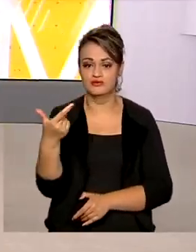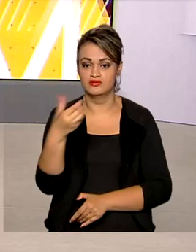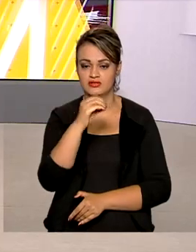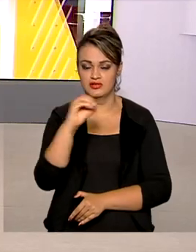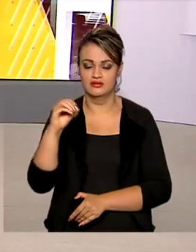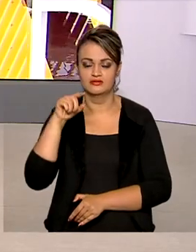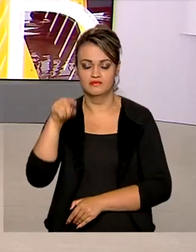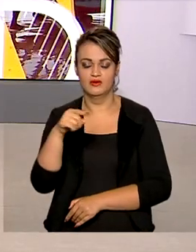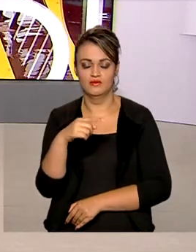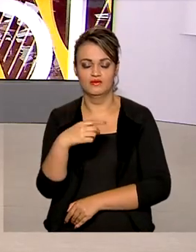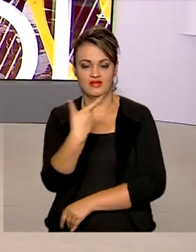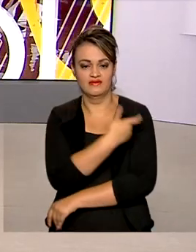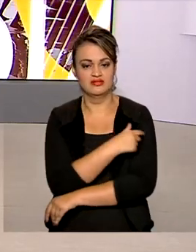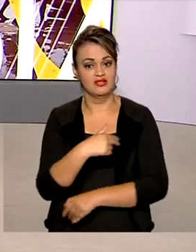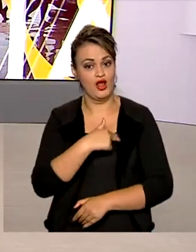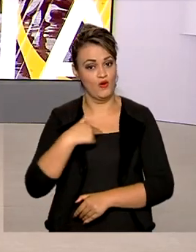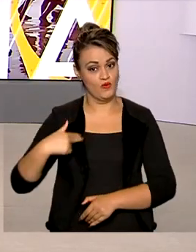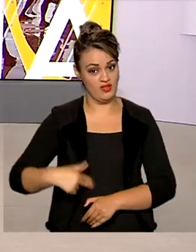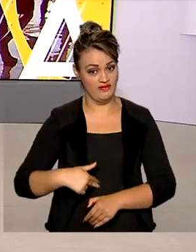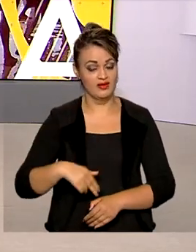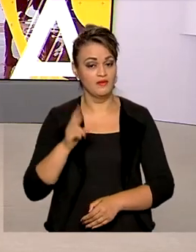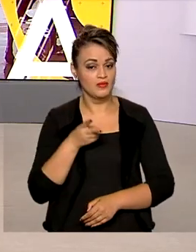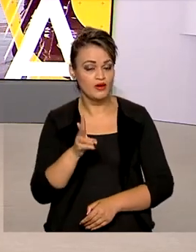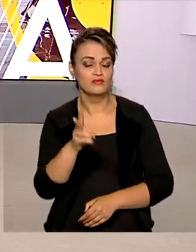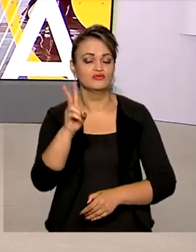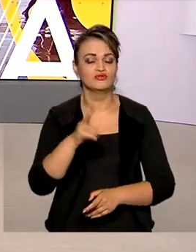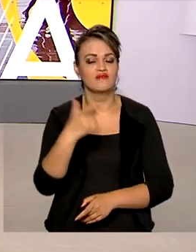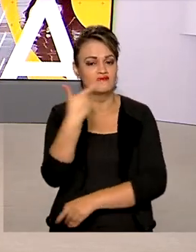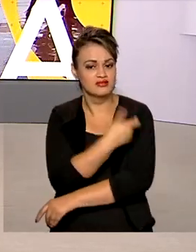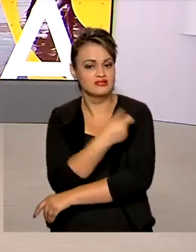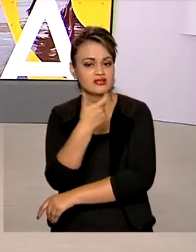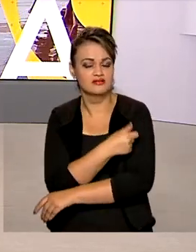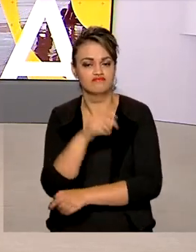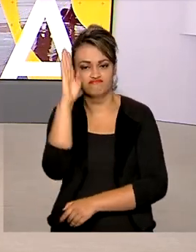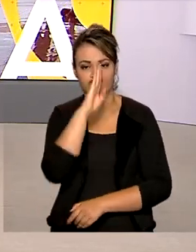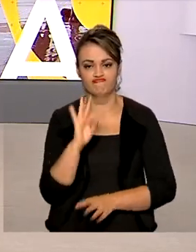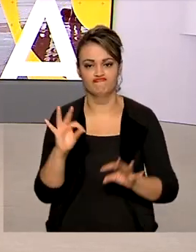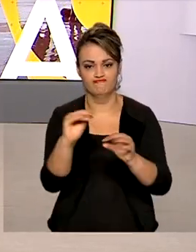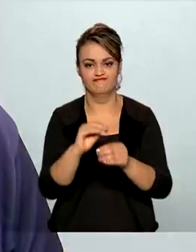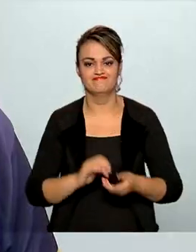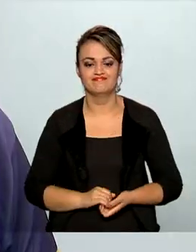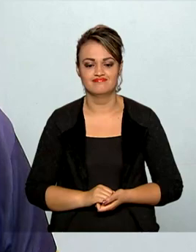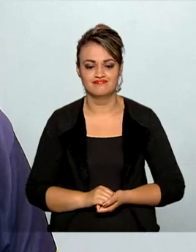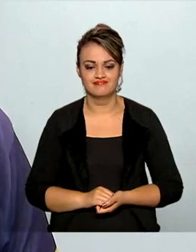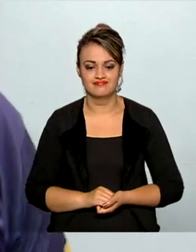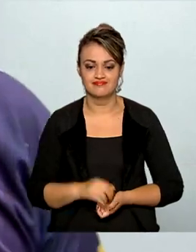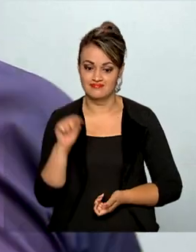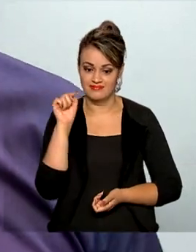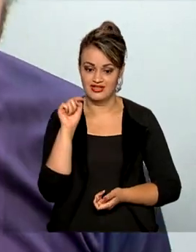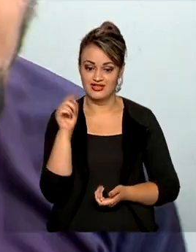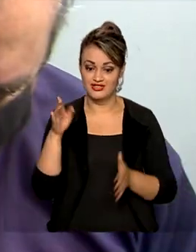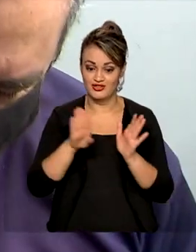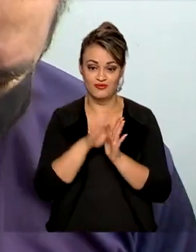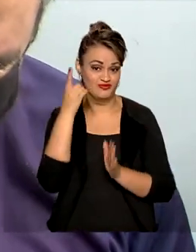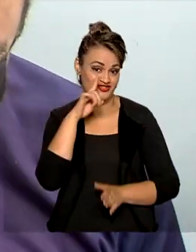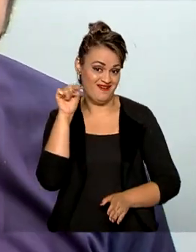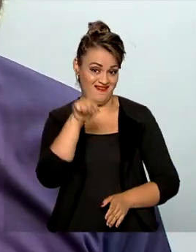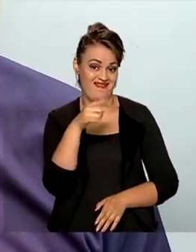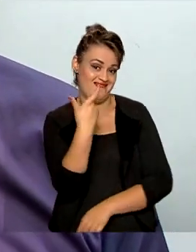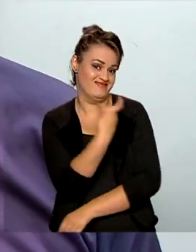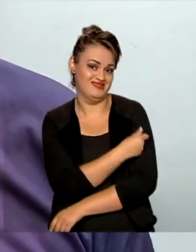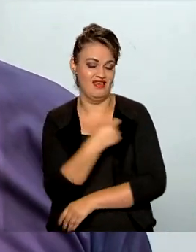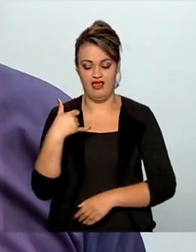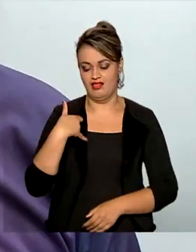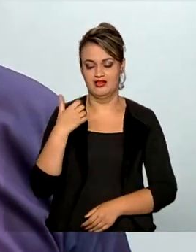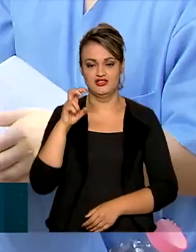doses da Coronavac para dar continuidade à vacinação em todo o país. Chegou o dia do seu Ribamar.